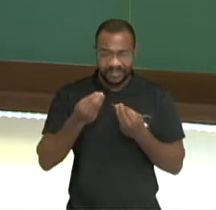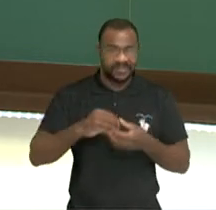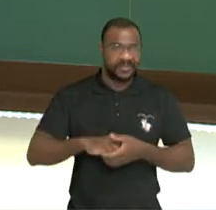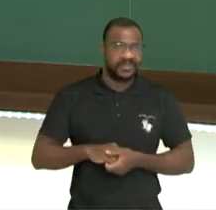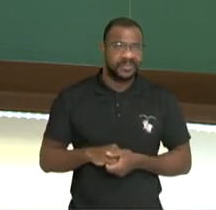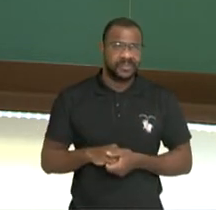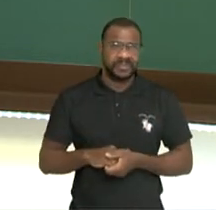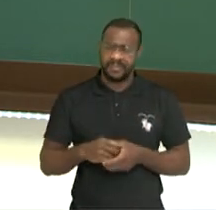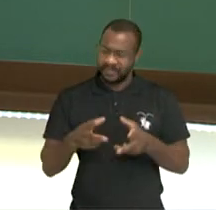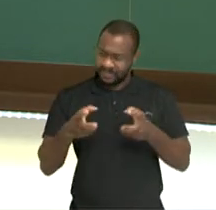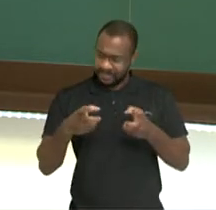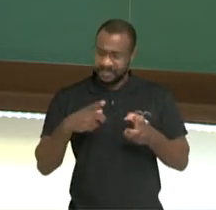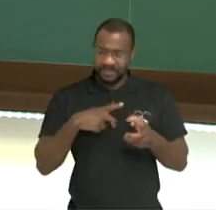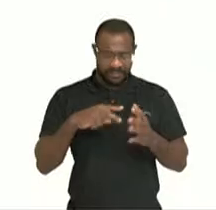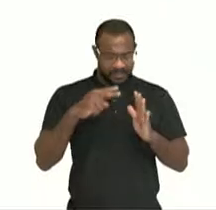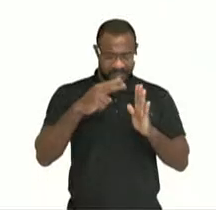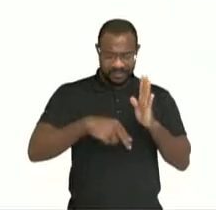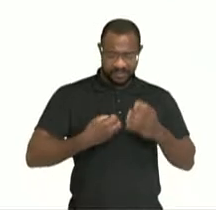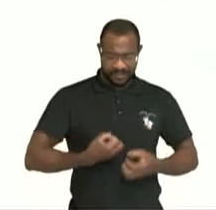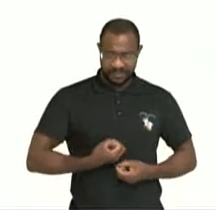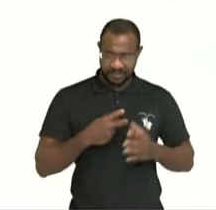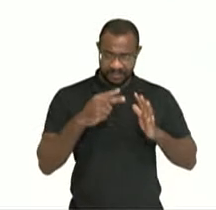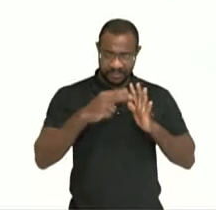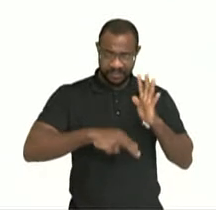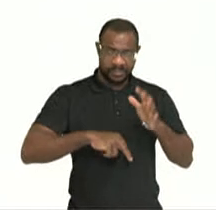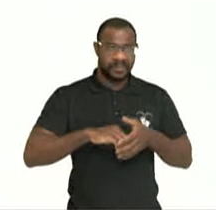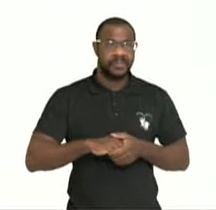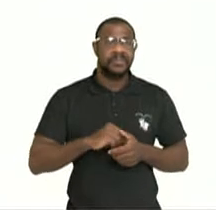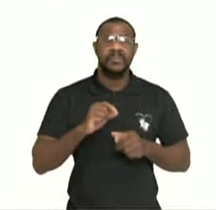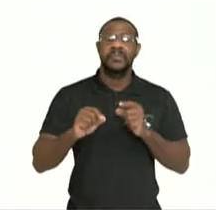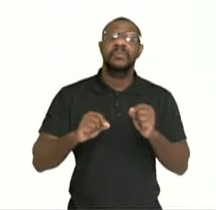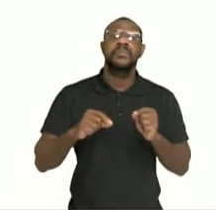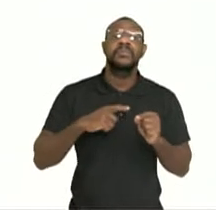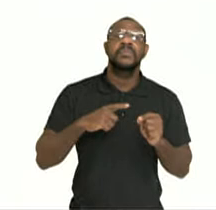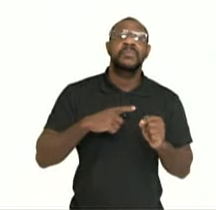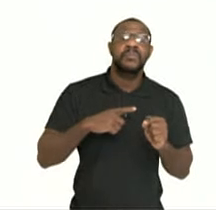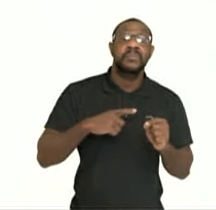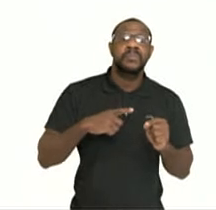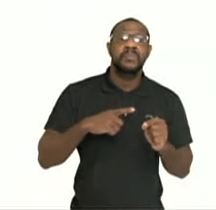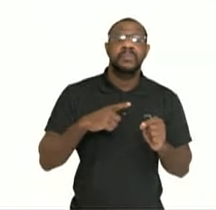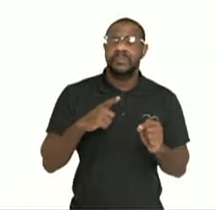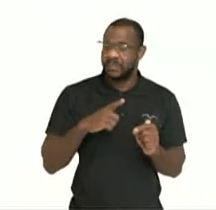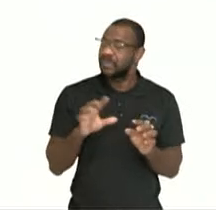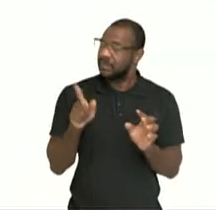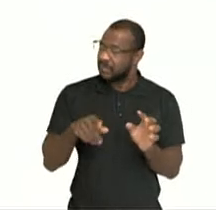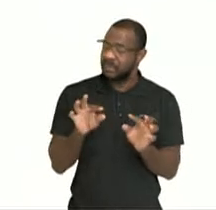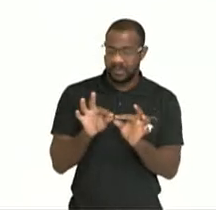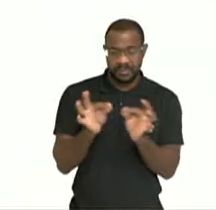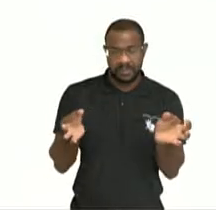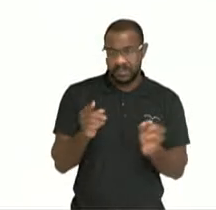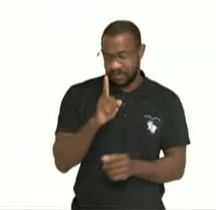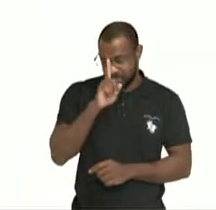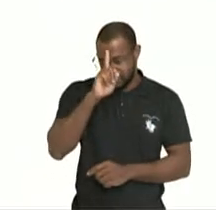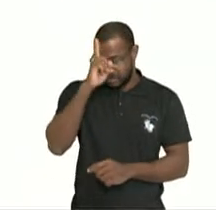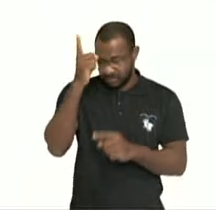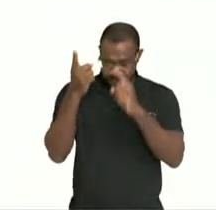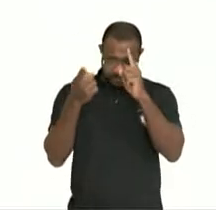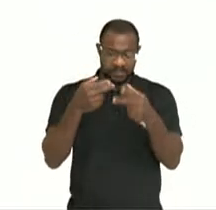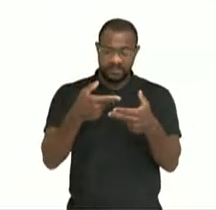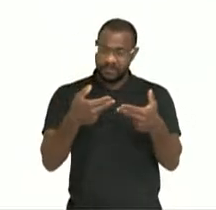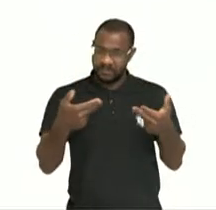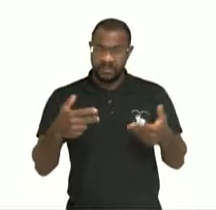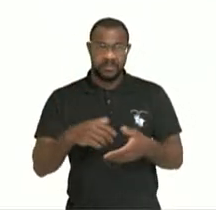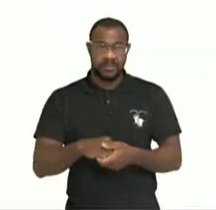Percebe-se no poema Lido que a produção de Alberto Caeiro tende a quê? A uma simplicidade de ideias. Então,